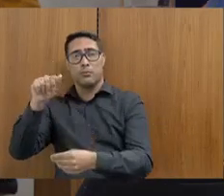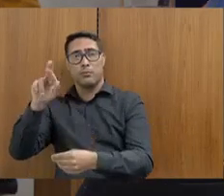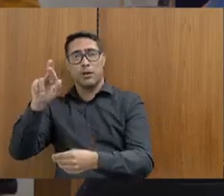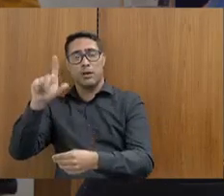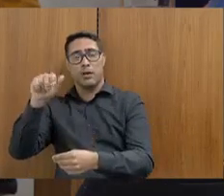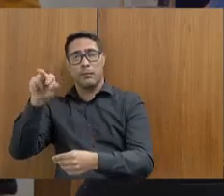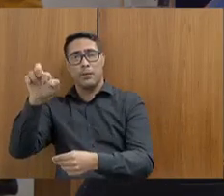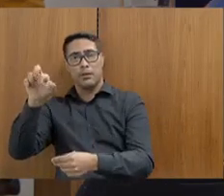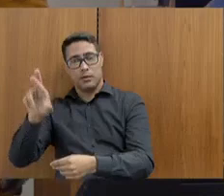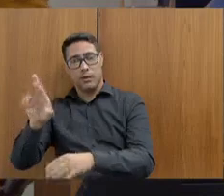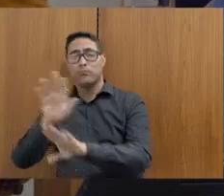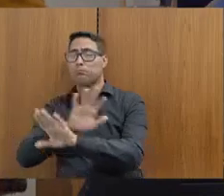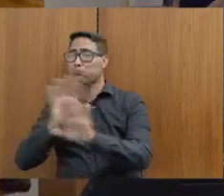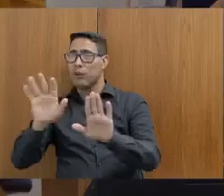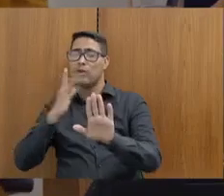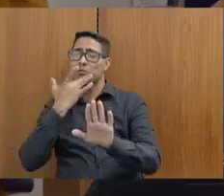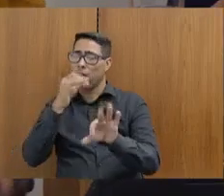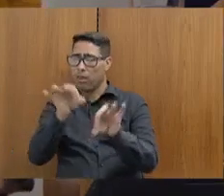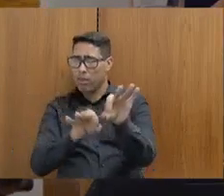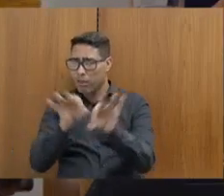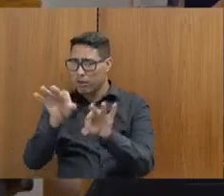aqui o prazo da forma que